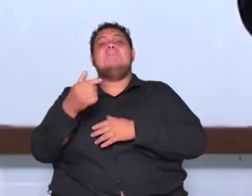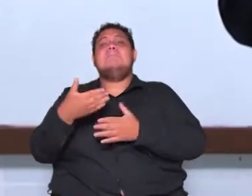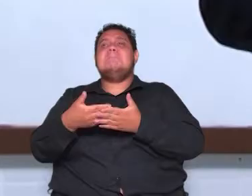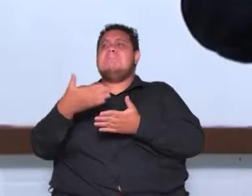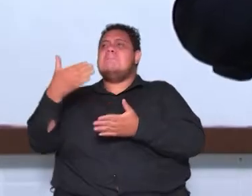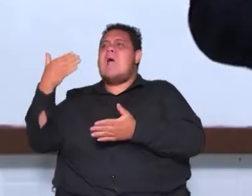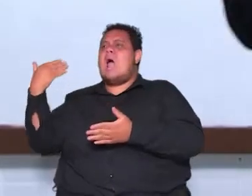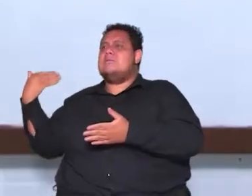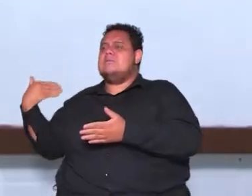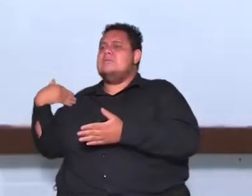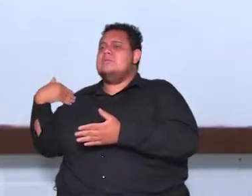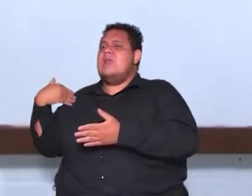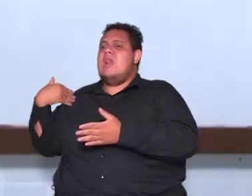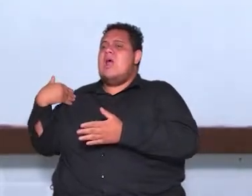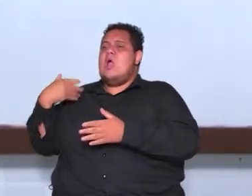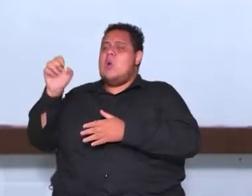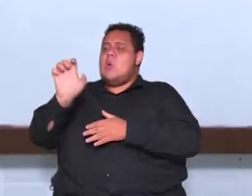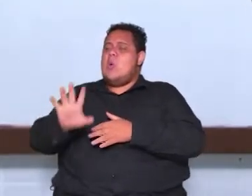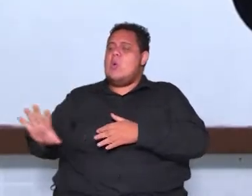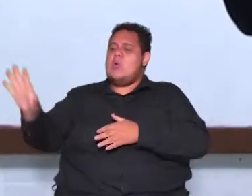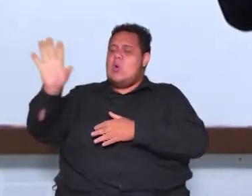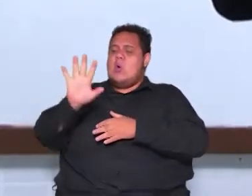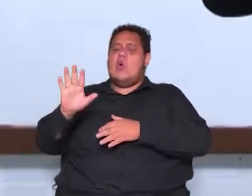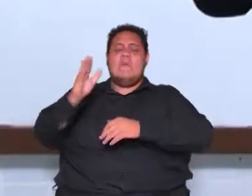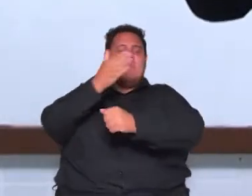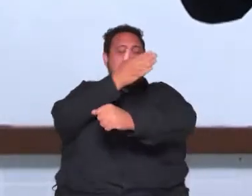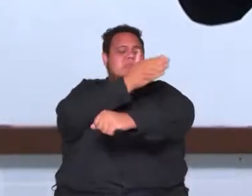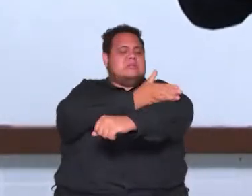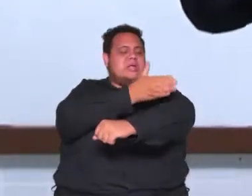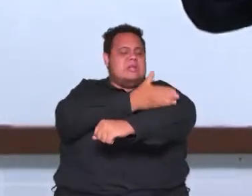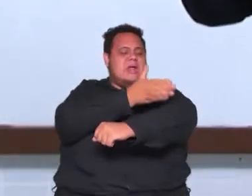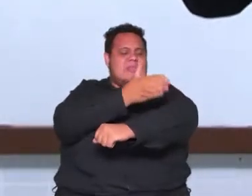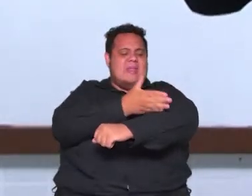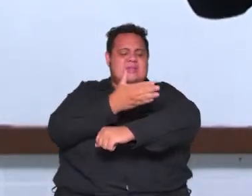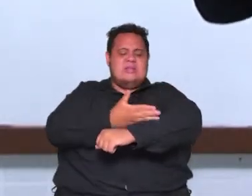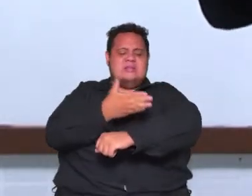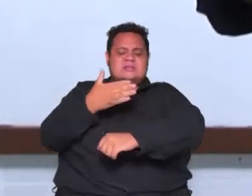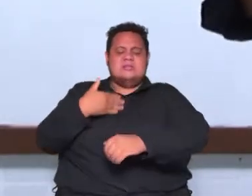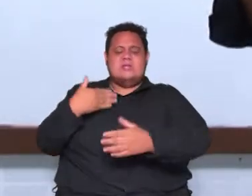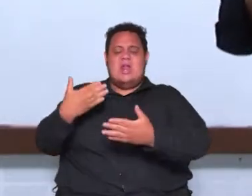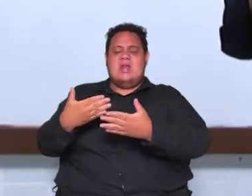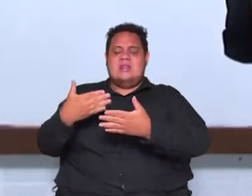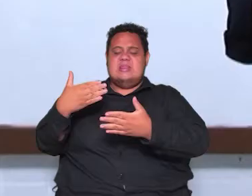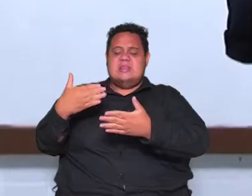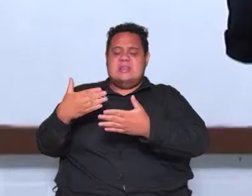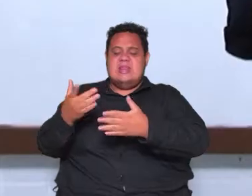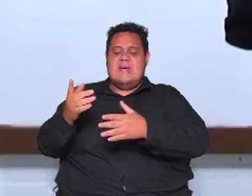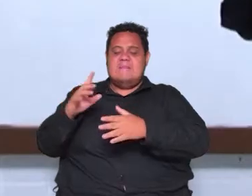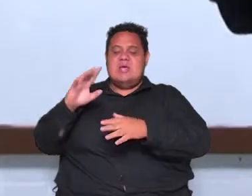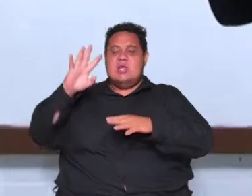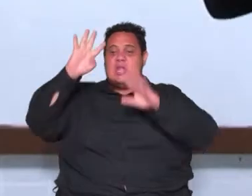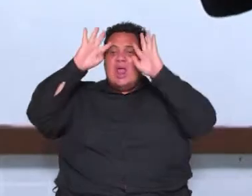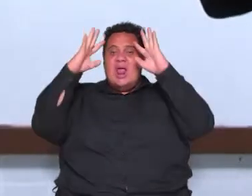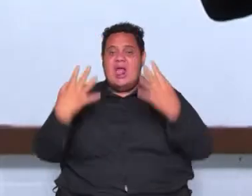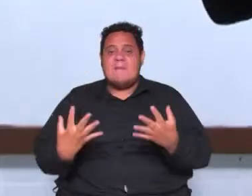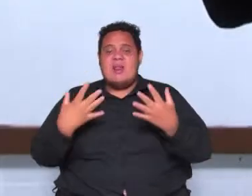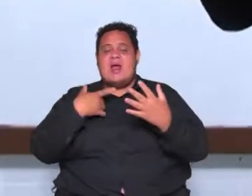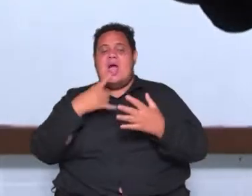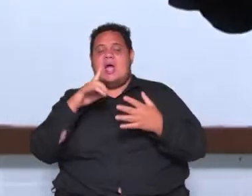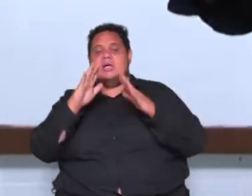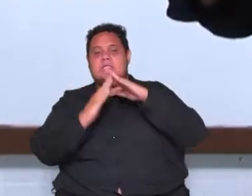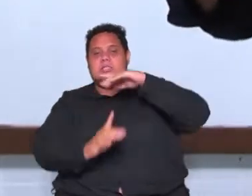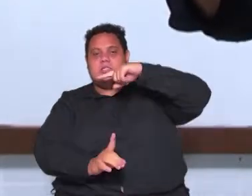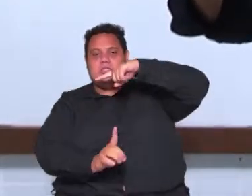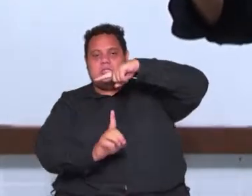ou seja Europa, Idade Média durante muito tempo dominada pela igreja depois você